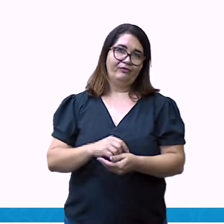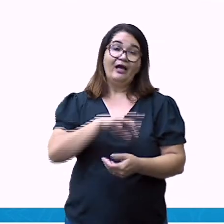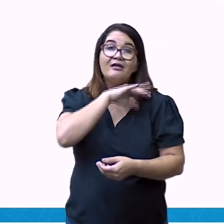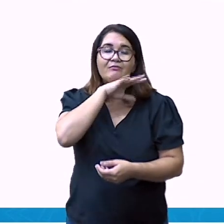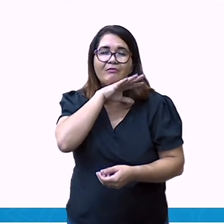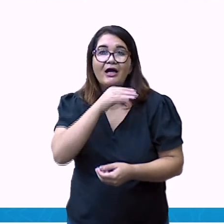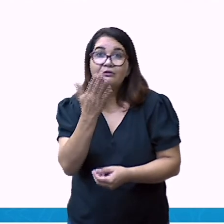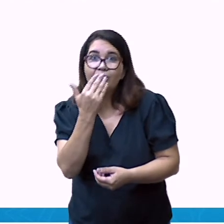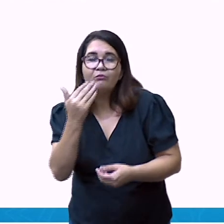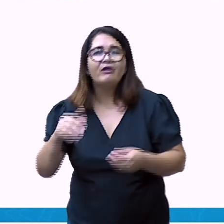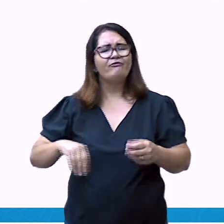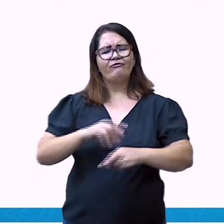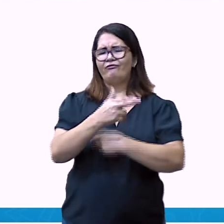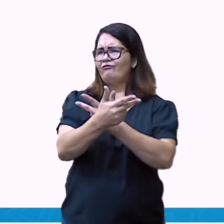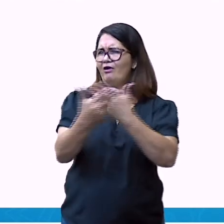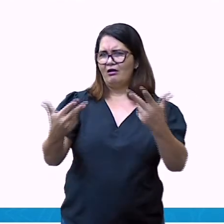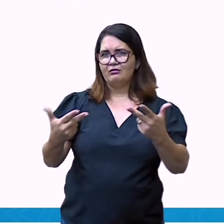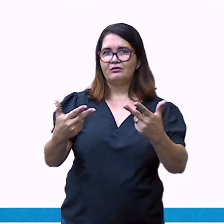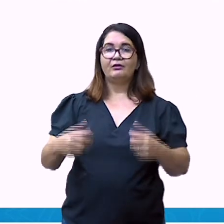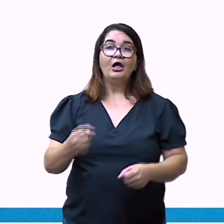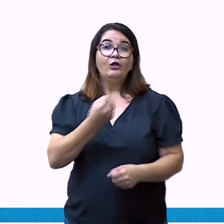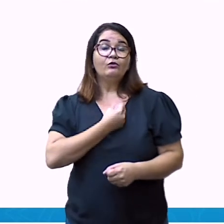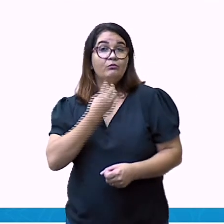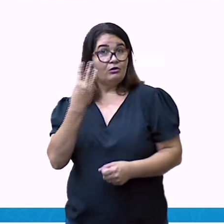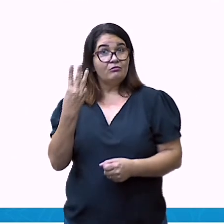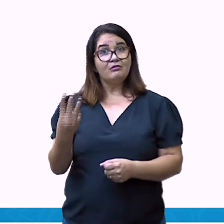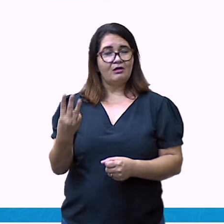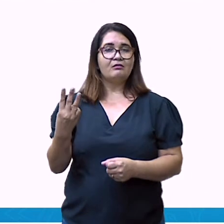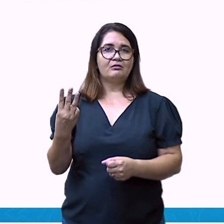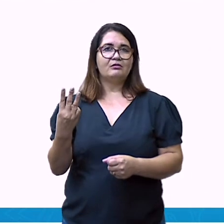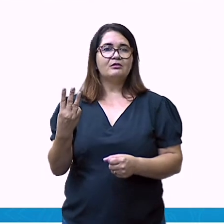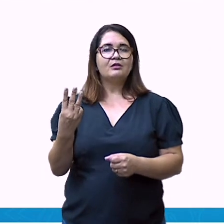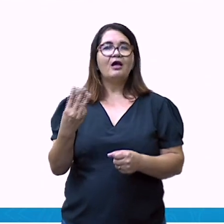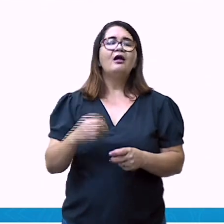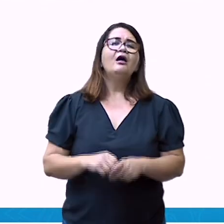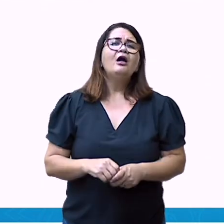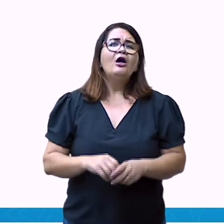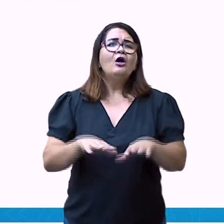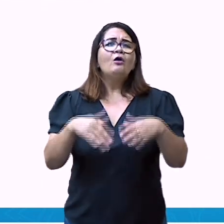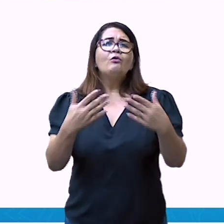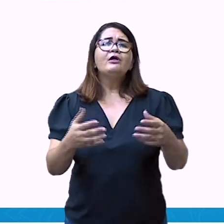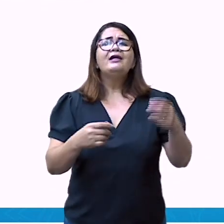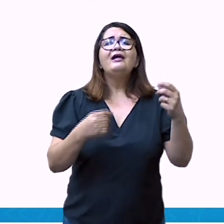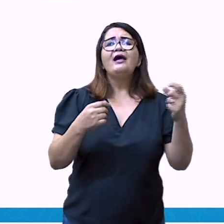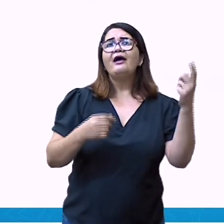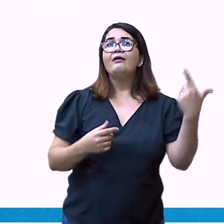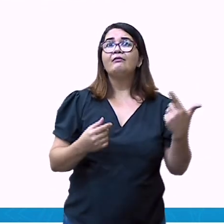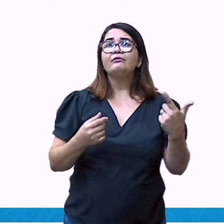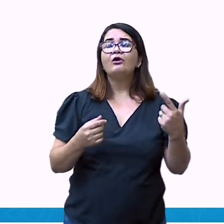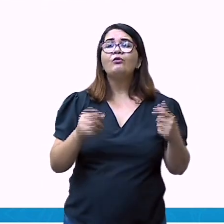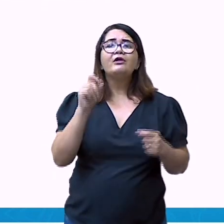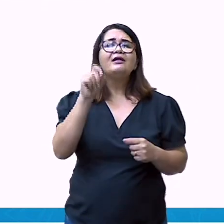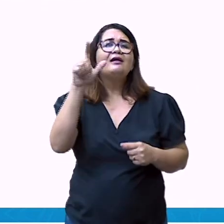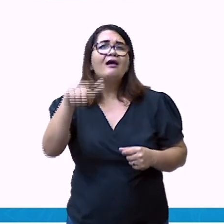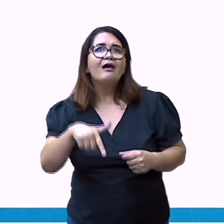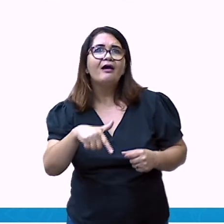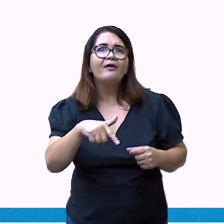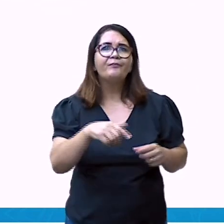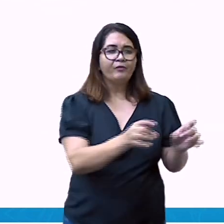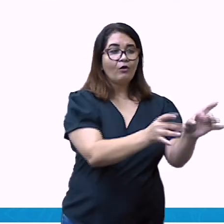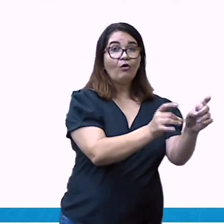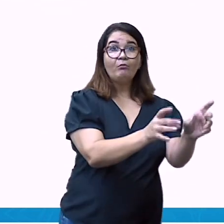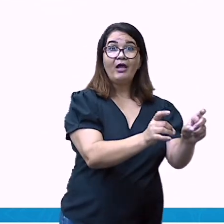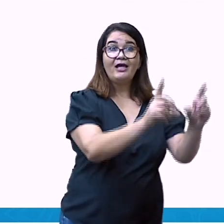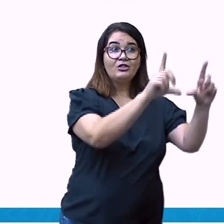Pergunta de número 3, Qual é a diferença de comércio atacadista e